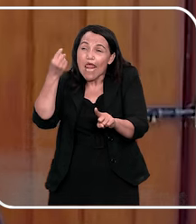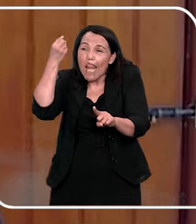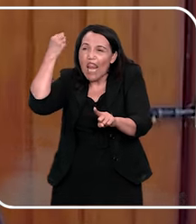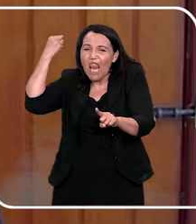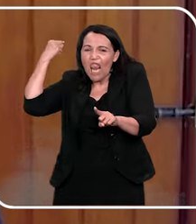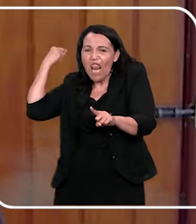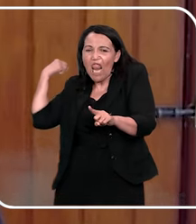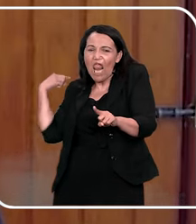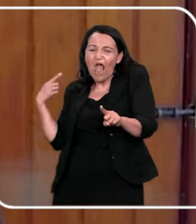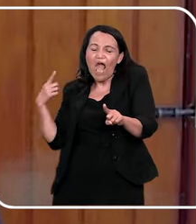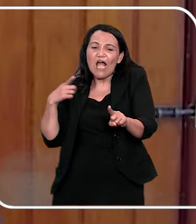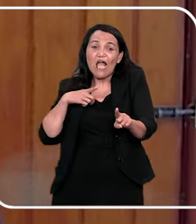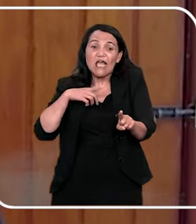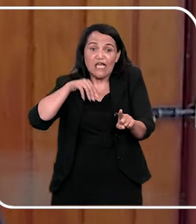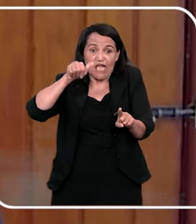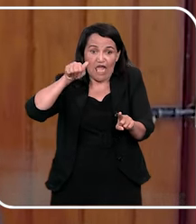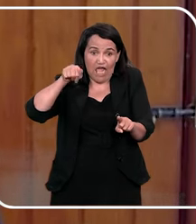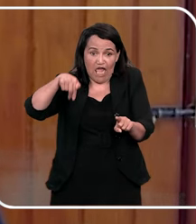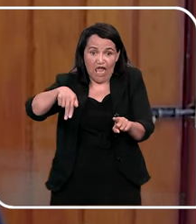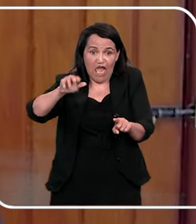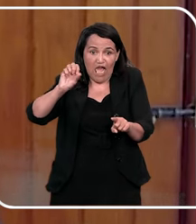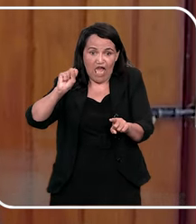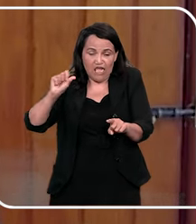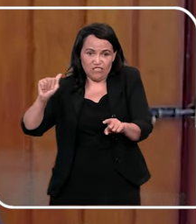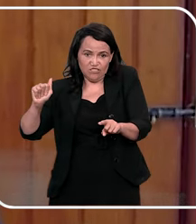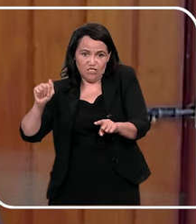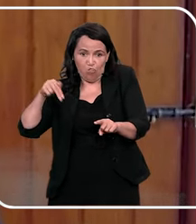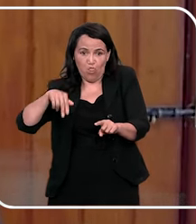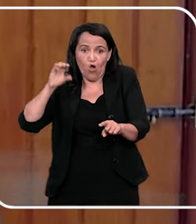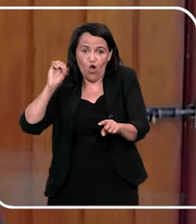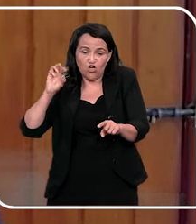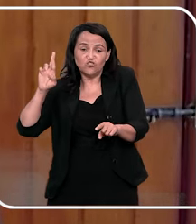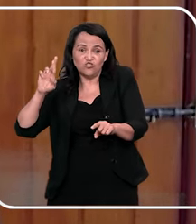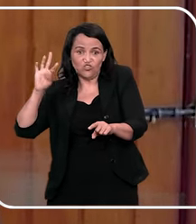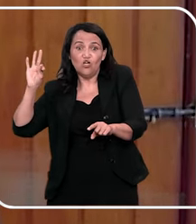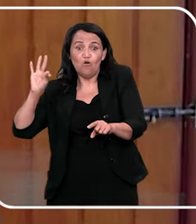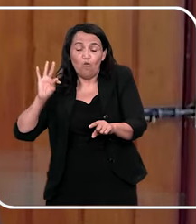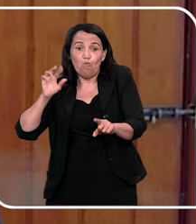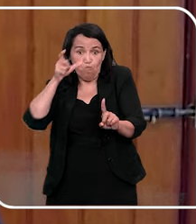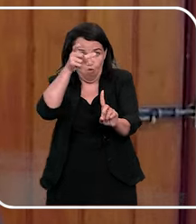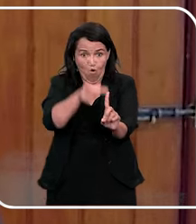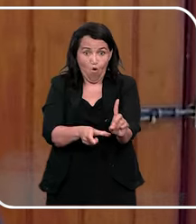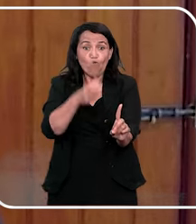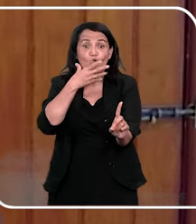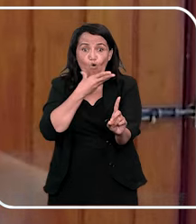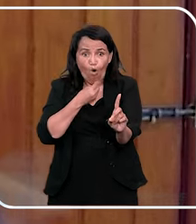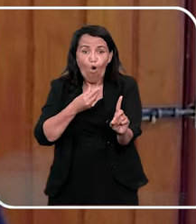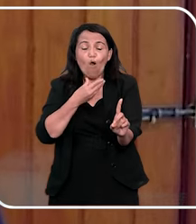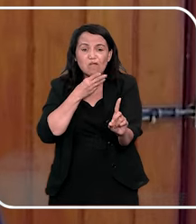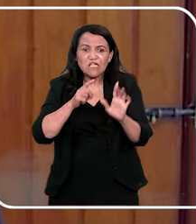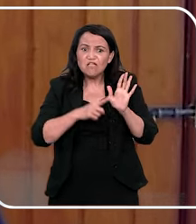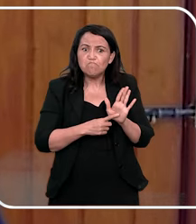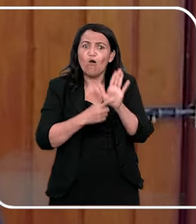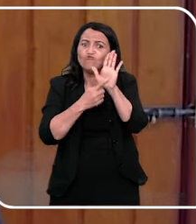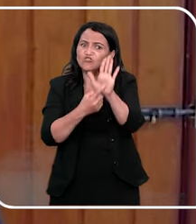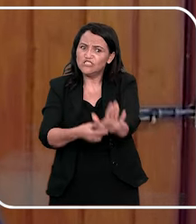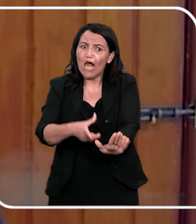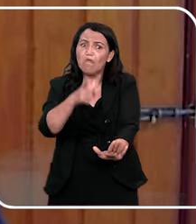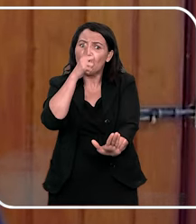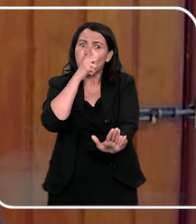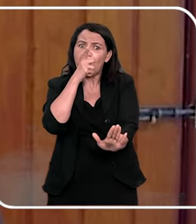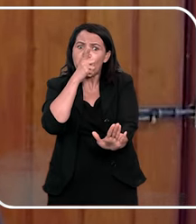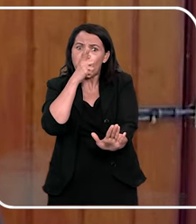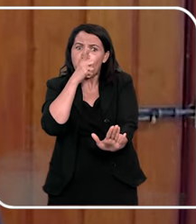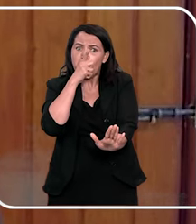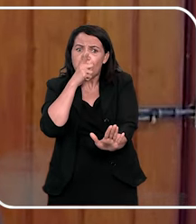Tinha na Asa Norte um cara que ficava assim, na subana, no caminho da escola mostrando pras meninas no caminho, né? e às vezes faz isso na frente de mulheres também,